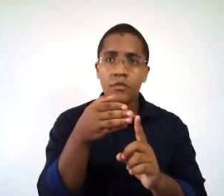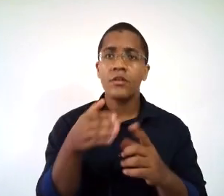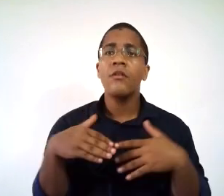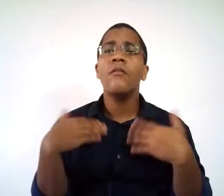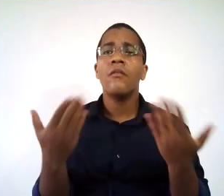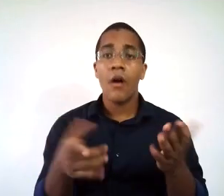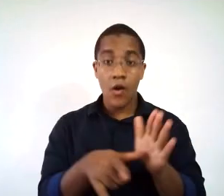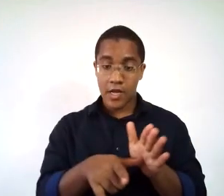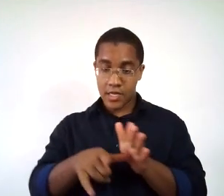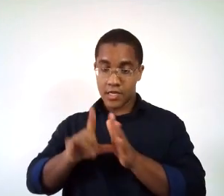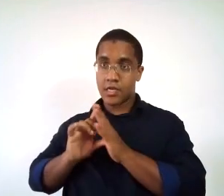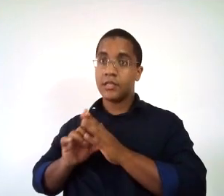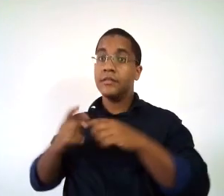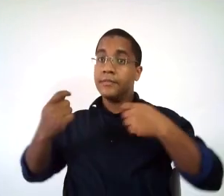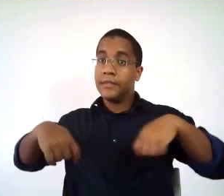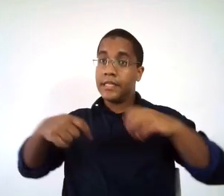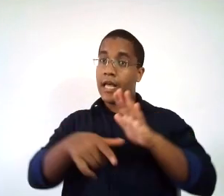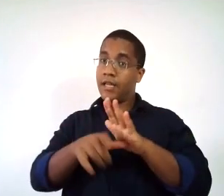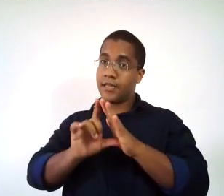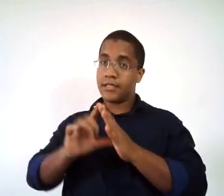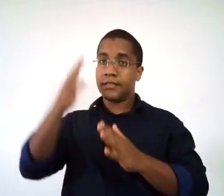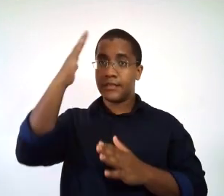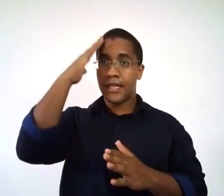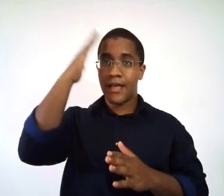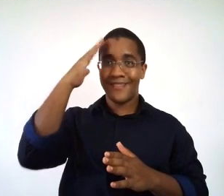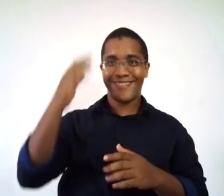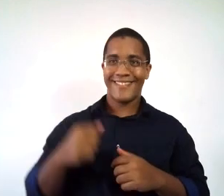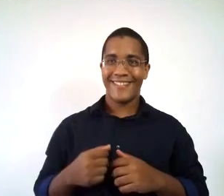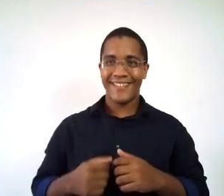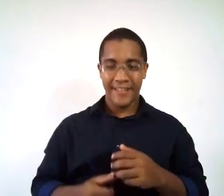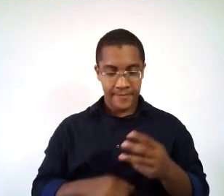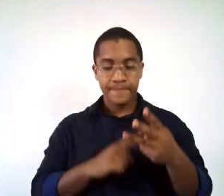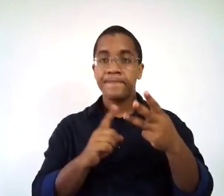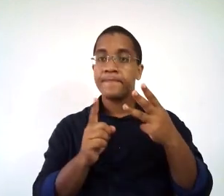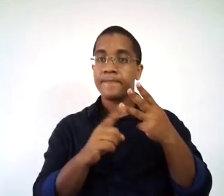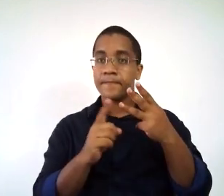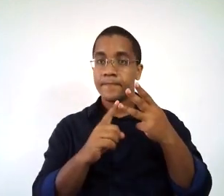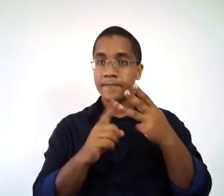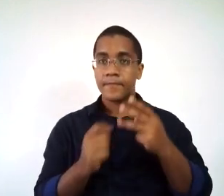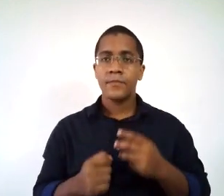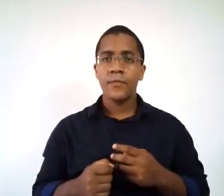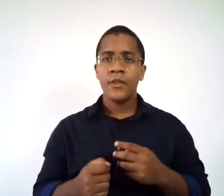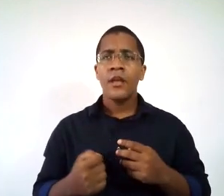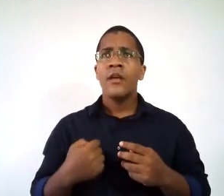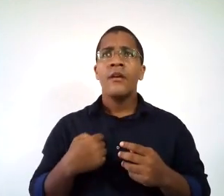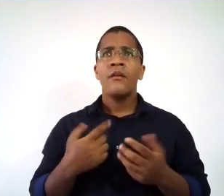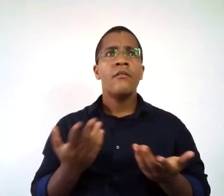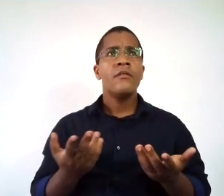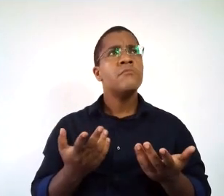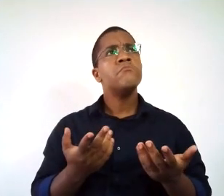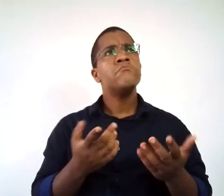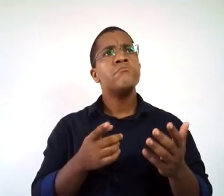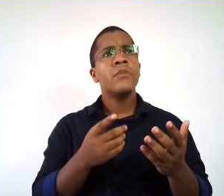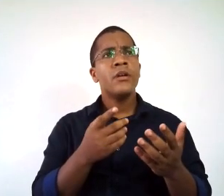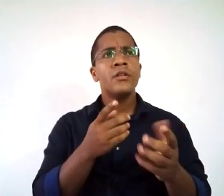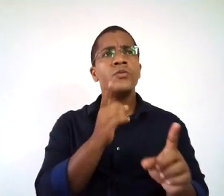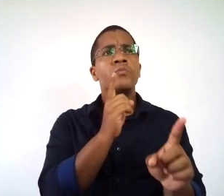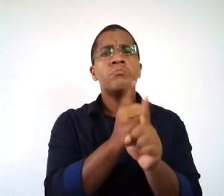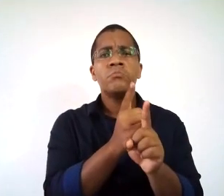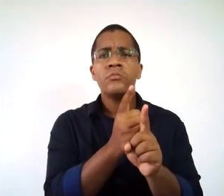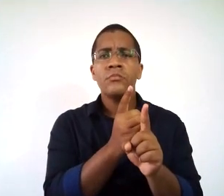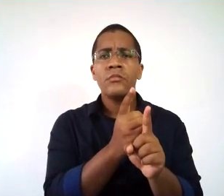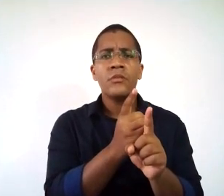estudo, esse objetivo antes? Por que você está querendo saber? Terceira coisa,